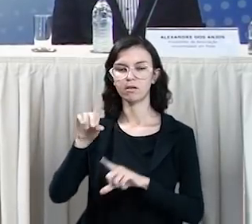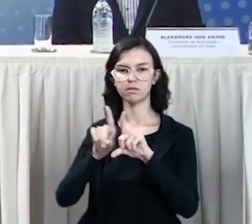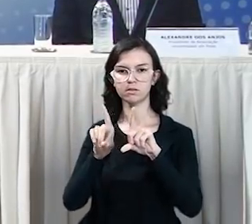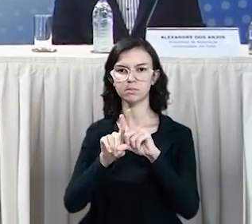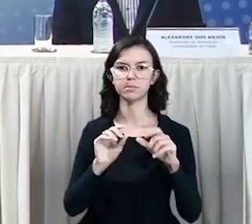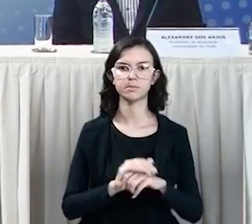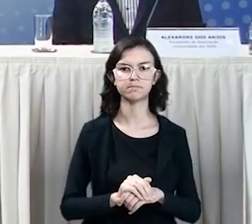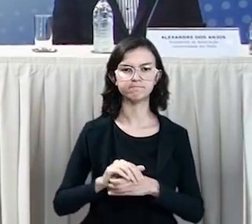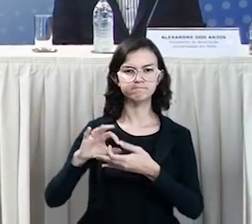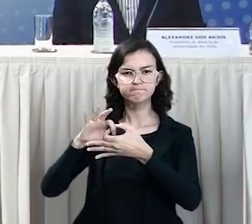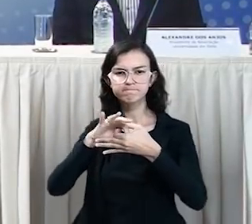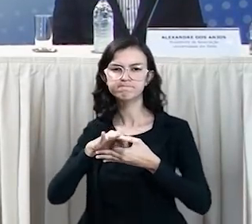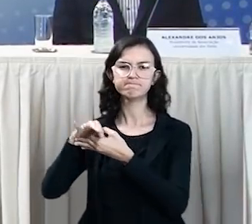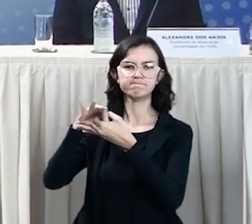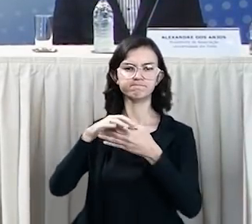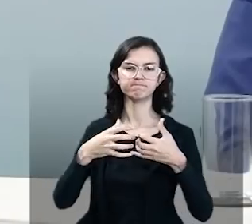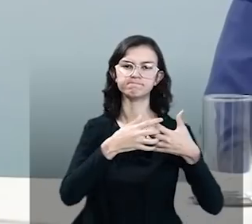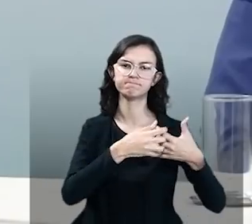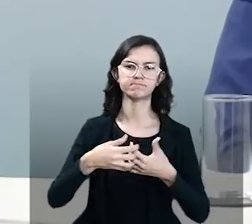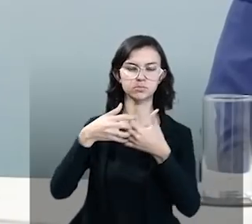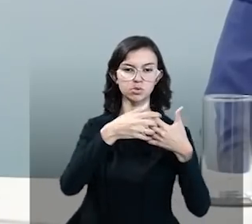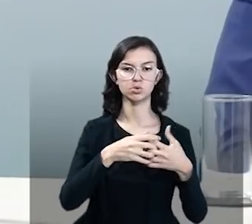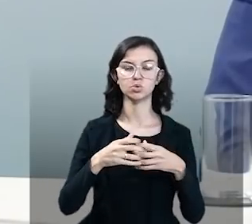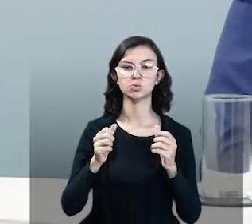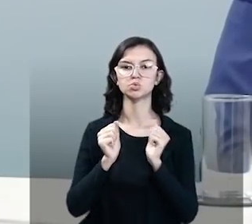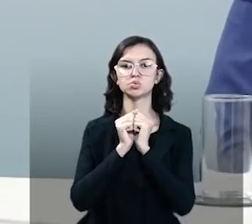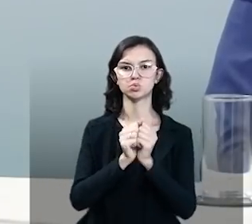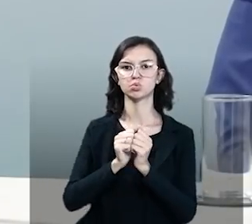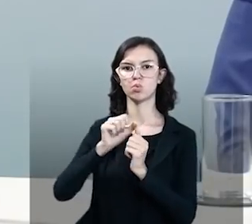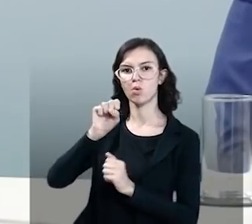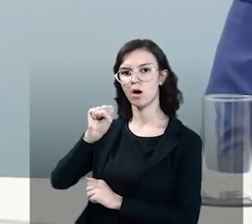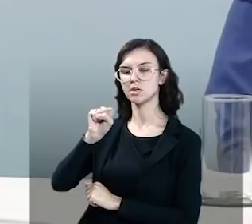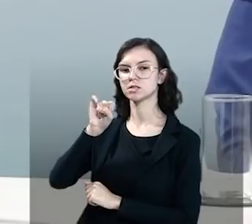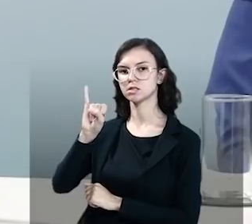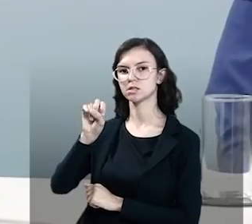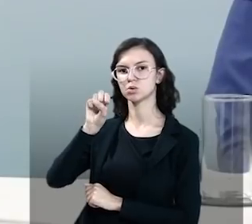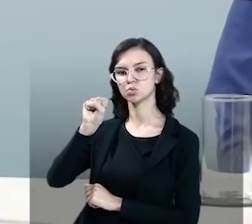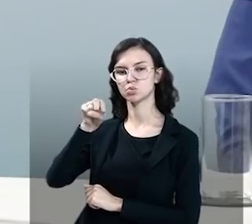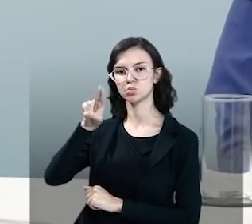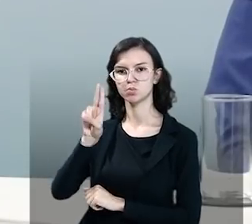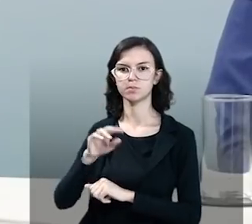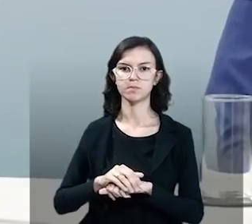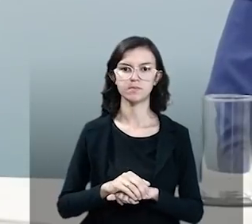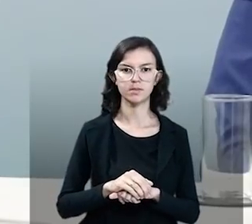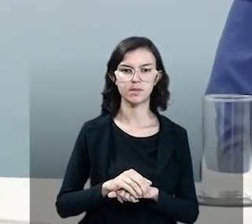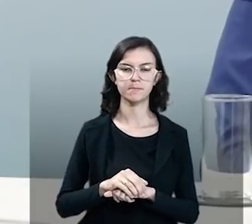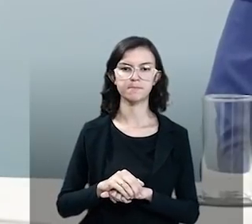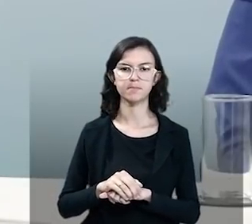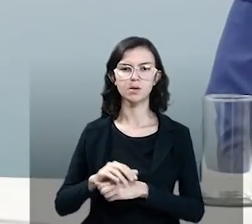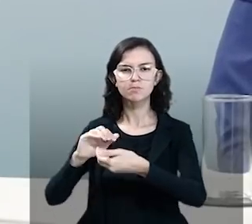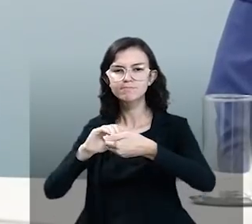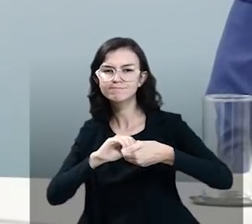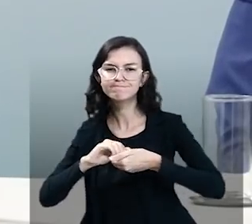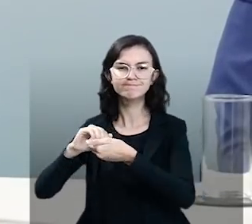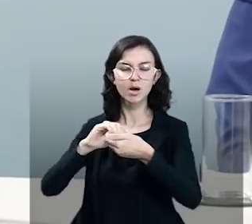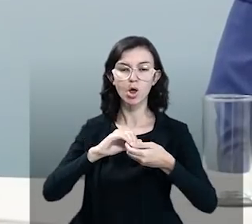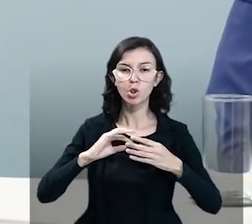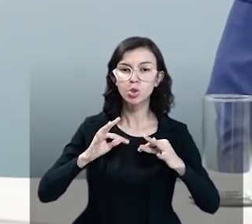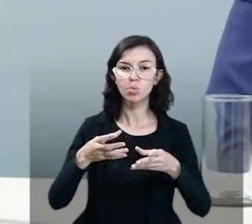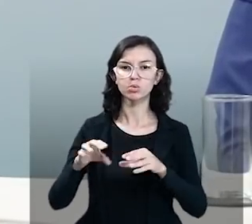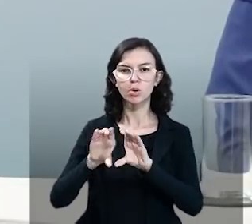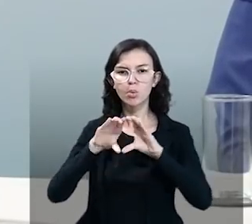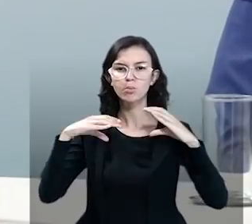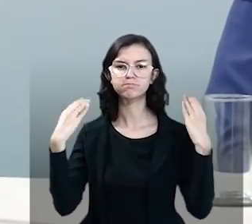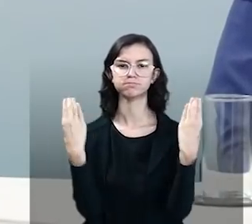também da SESU. Bom, aproveito também para cumprimentar toda a comunidade acadêmica das universidades